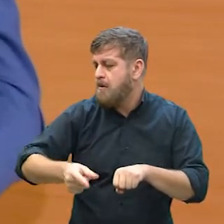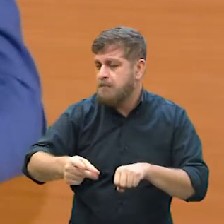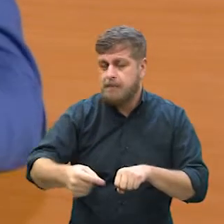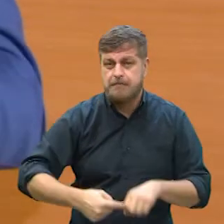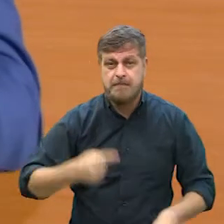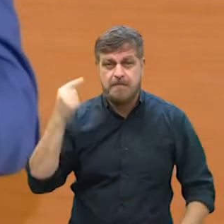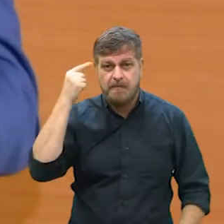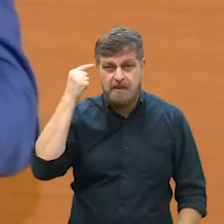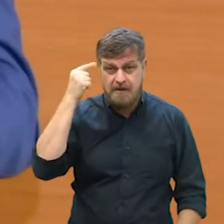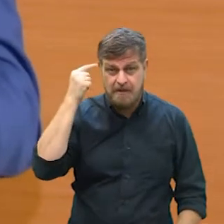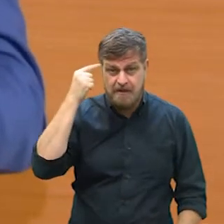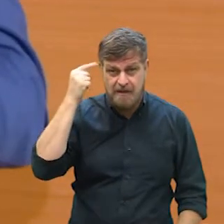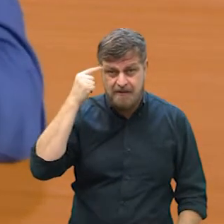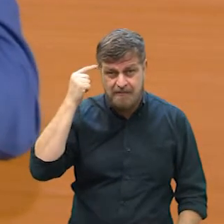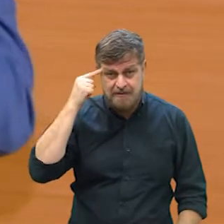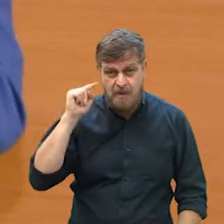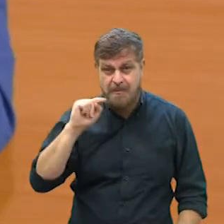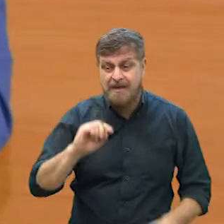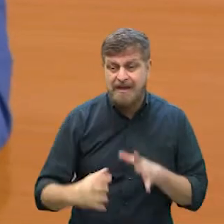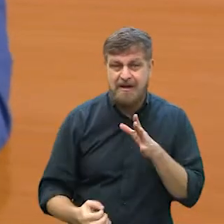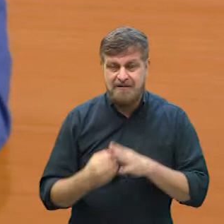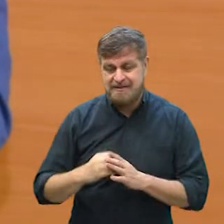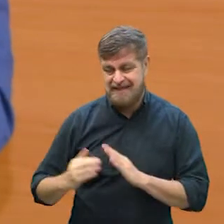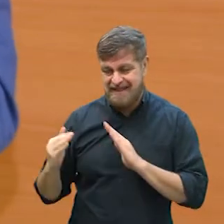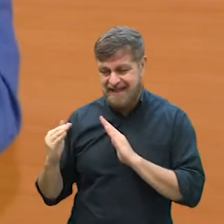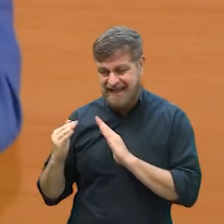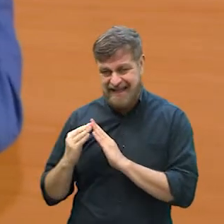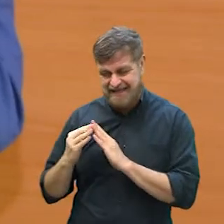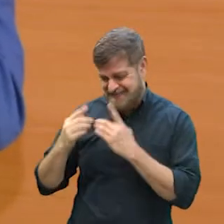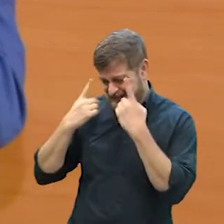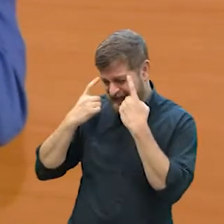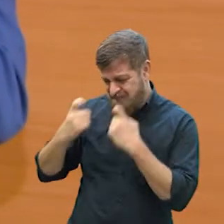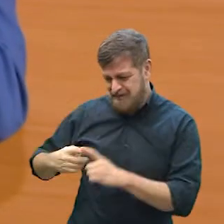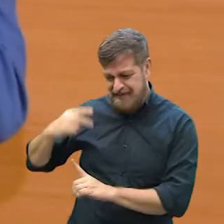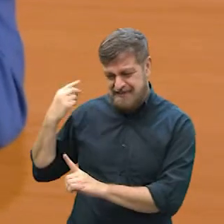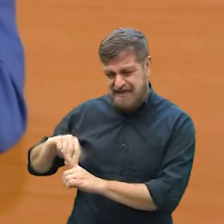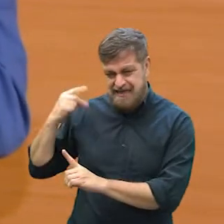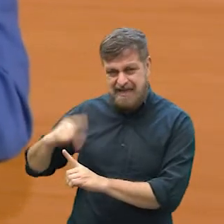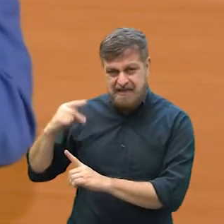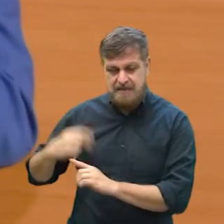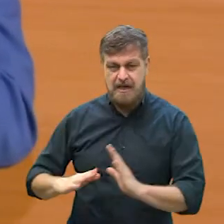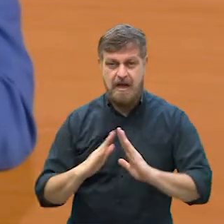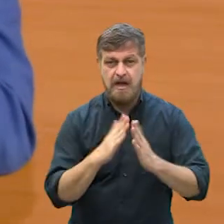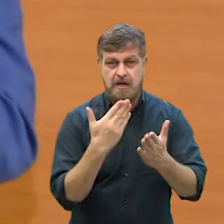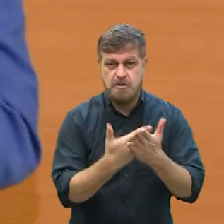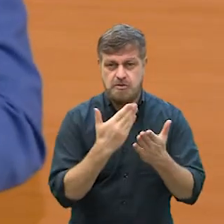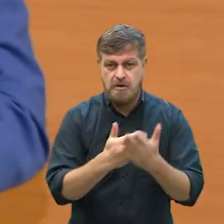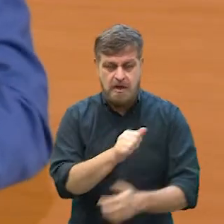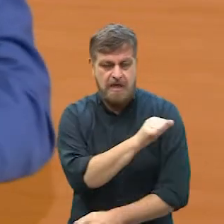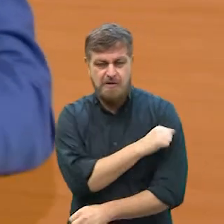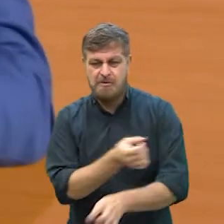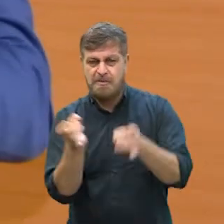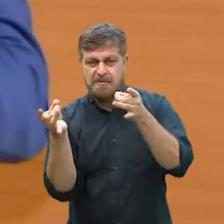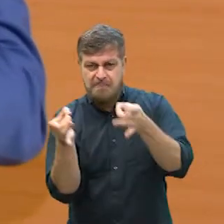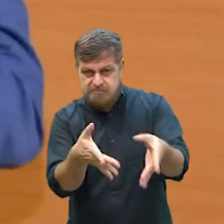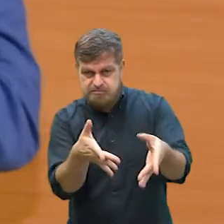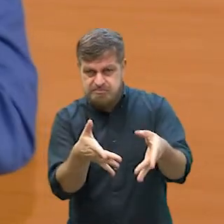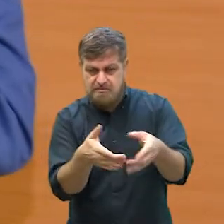consequências, aumenta a violência doméstica, evasão escolar gigantesca,